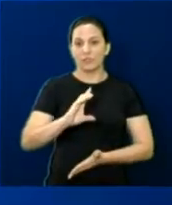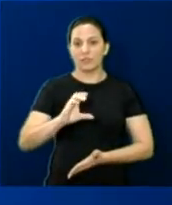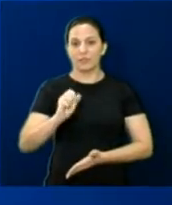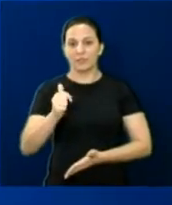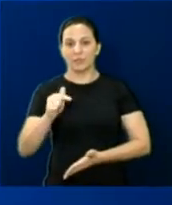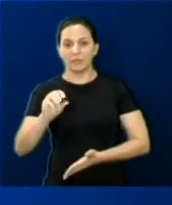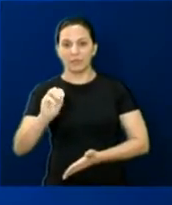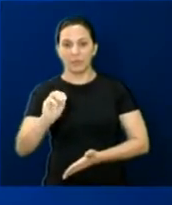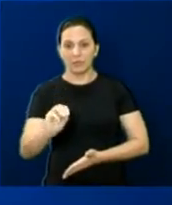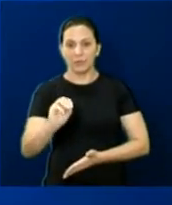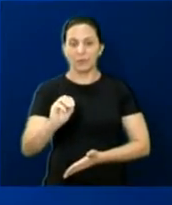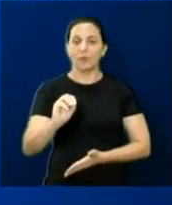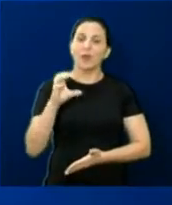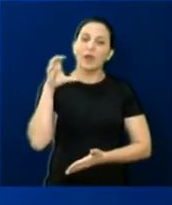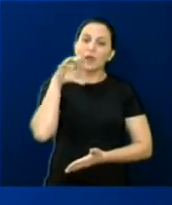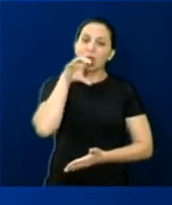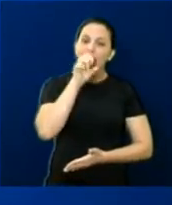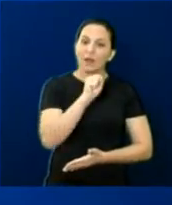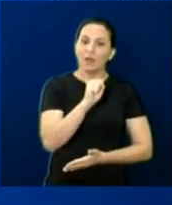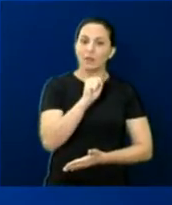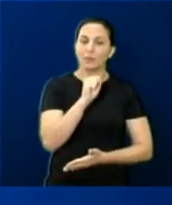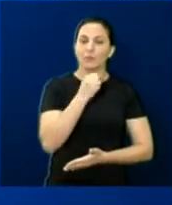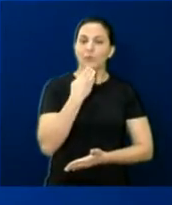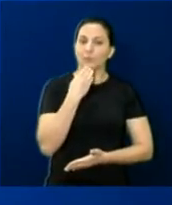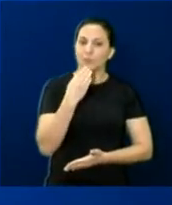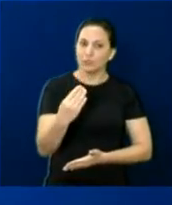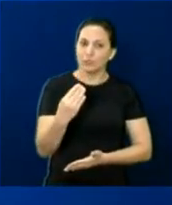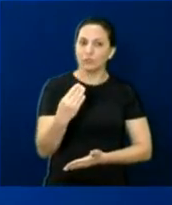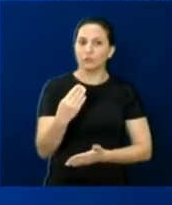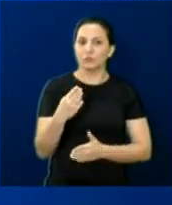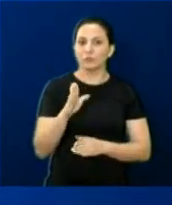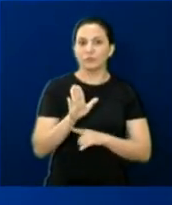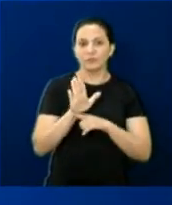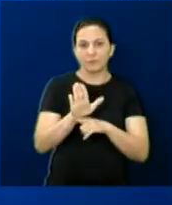agilidade em atender parte das minhas solicitações.